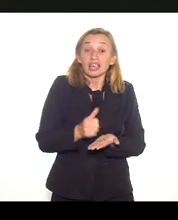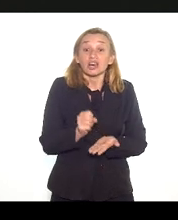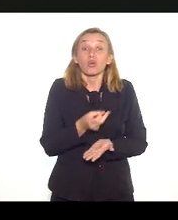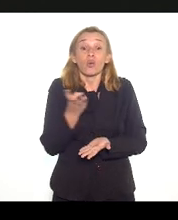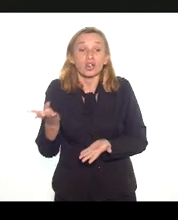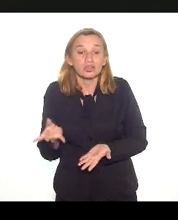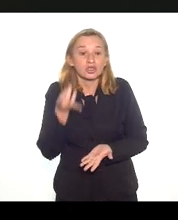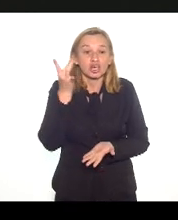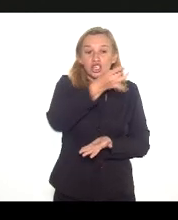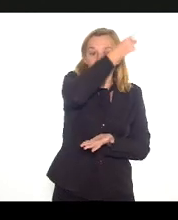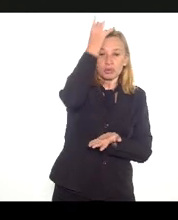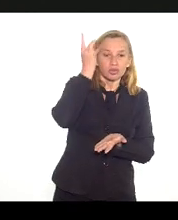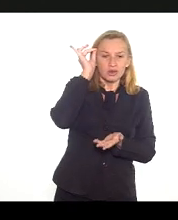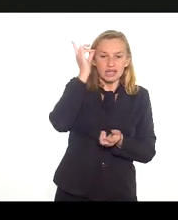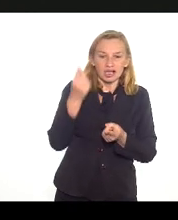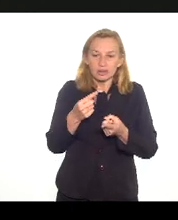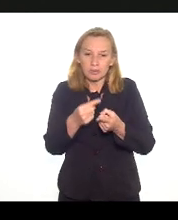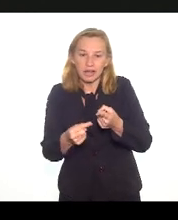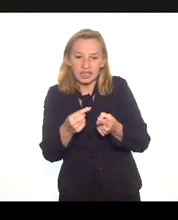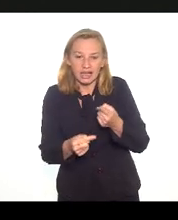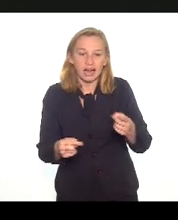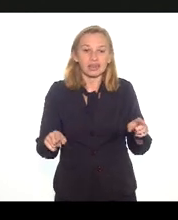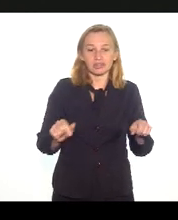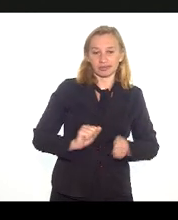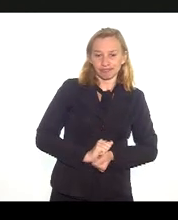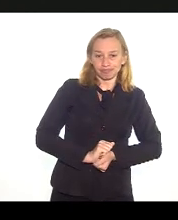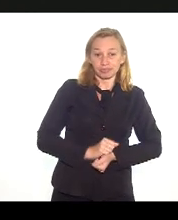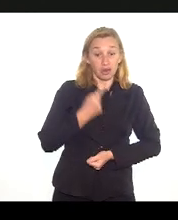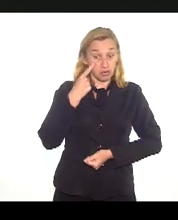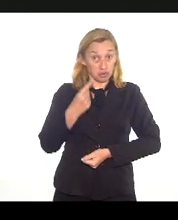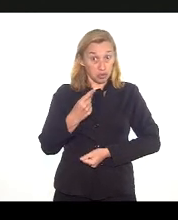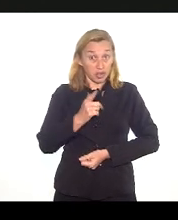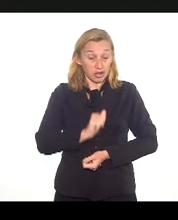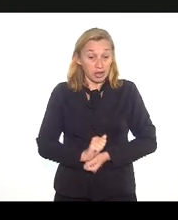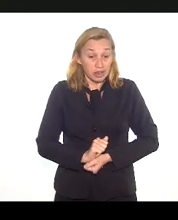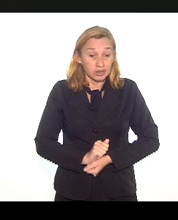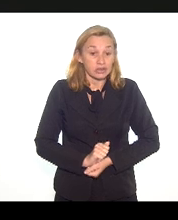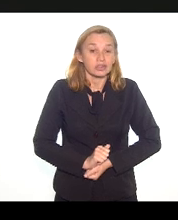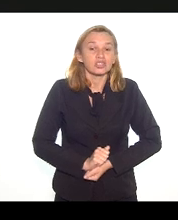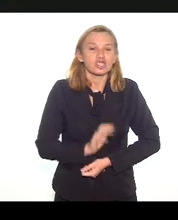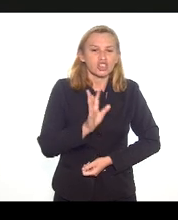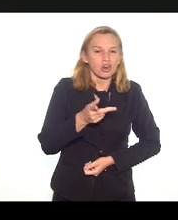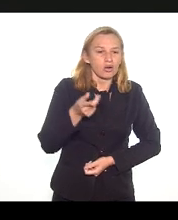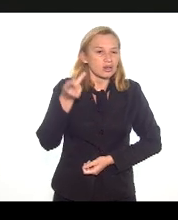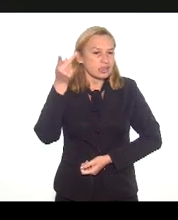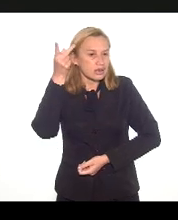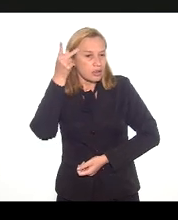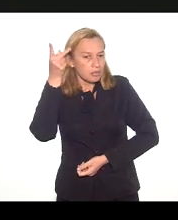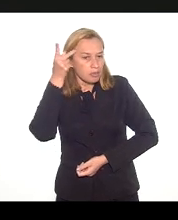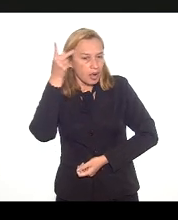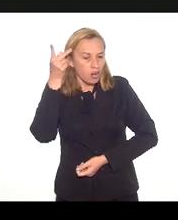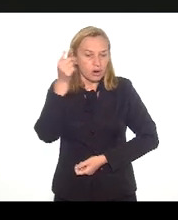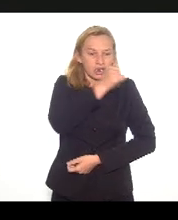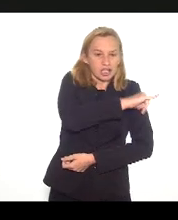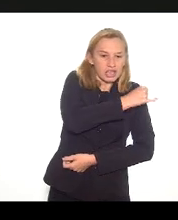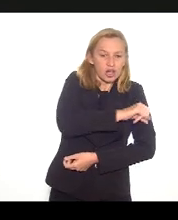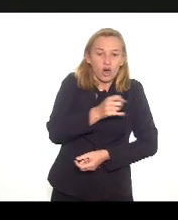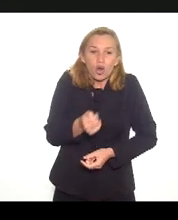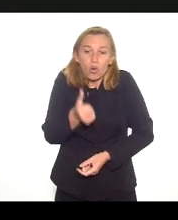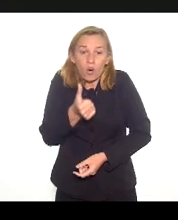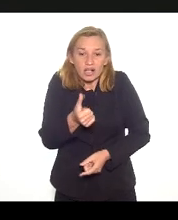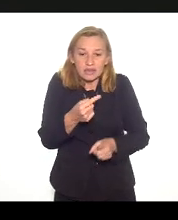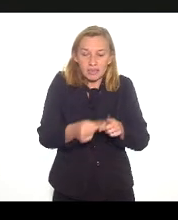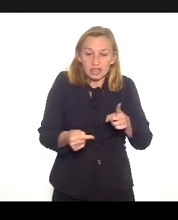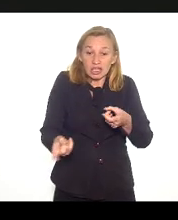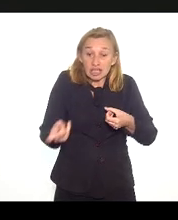mais da metade, no Brasil também, está certo? Contando aí já Rio e São Paulo, ele devolve quase metade para os